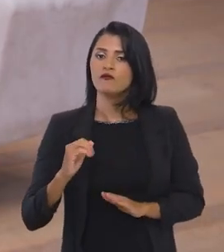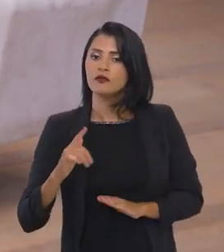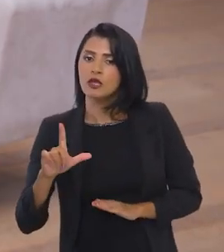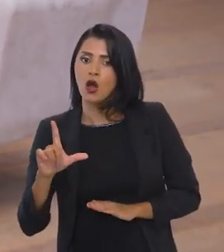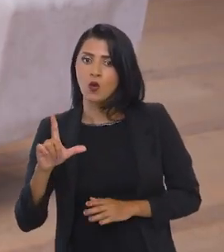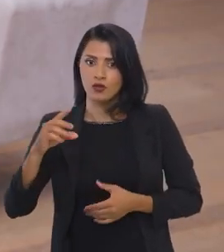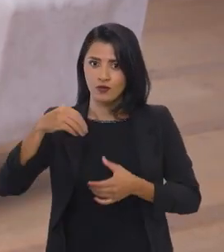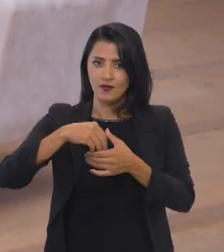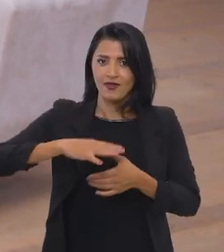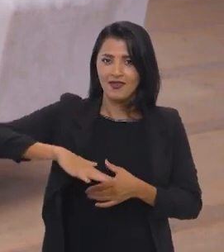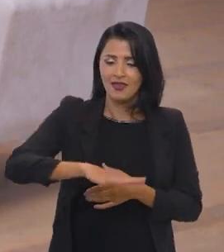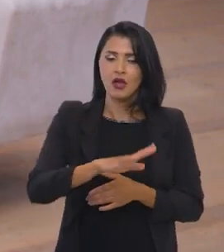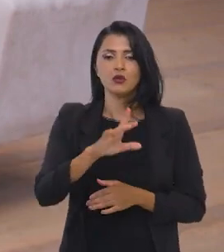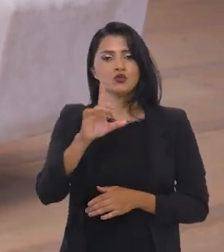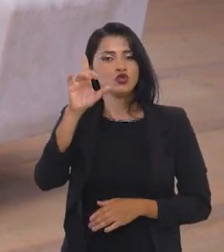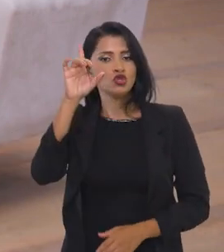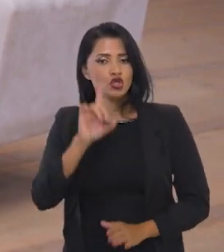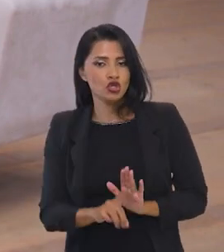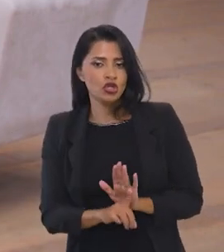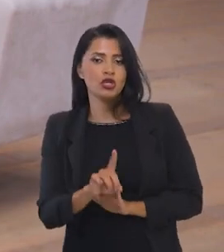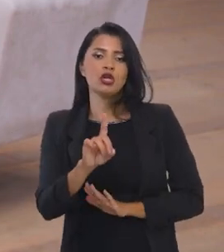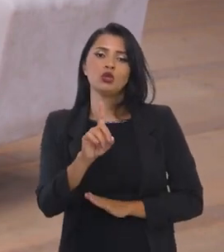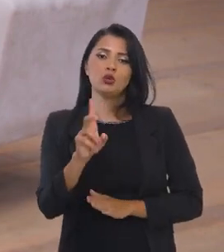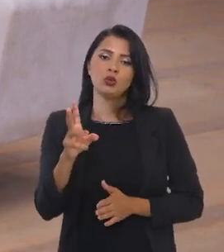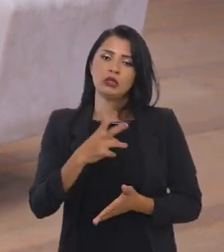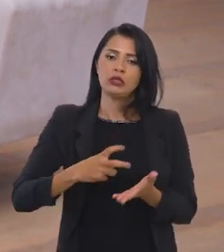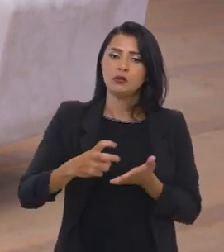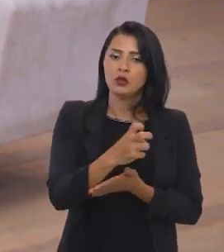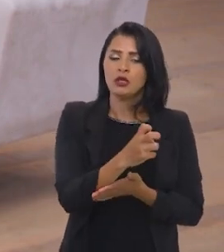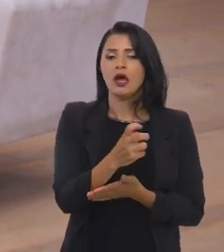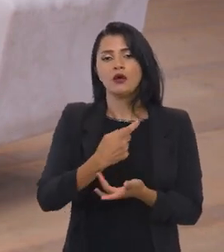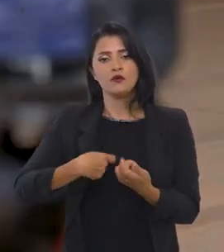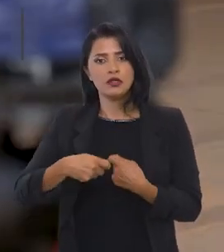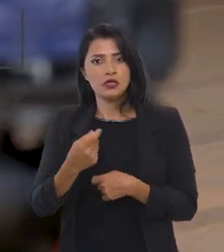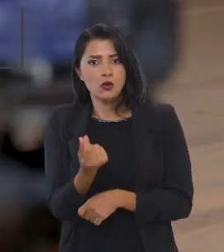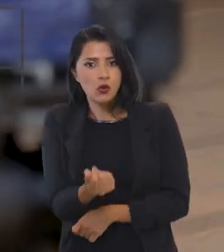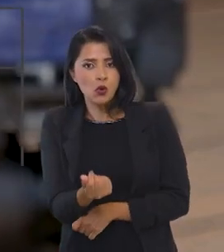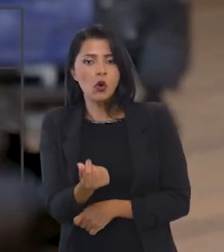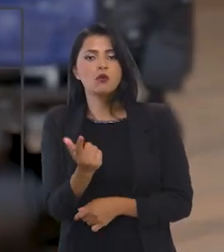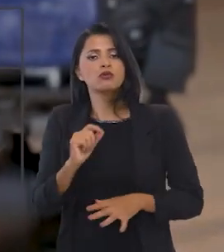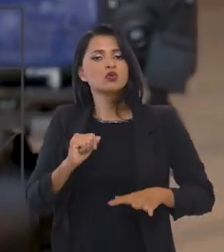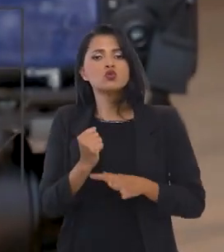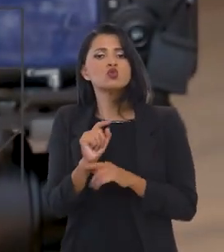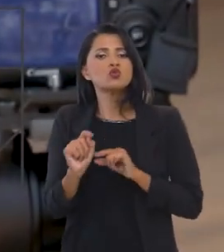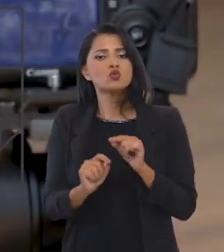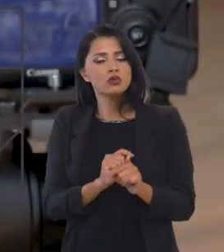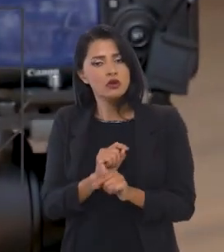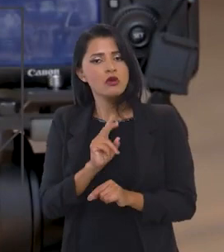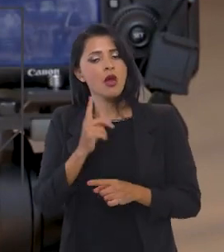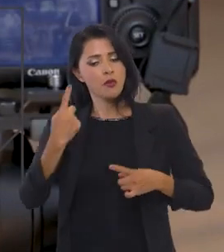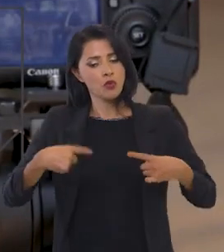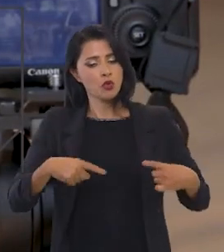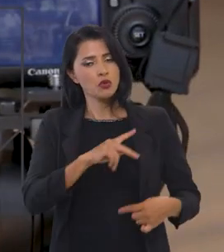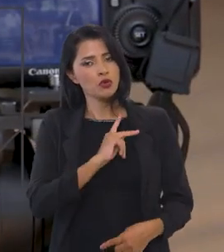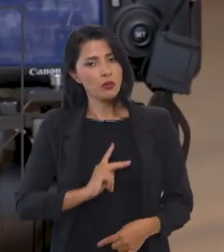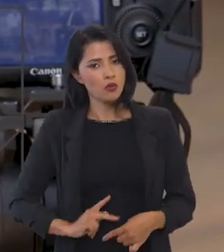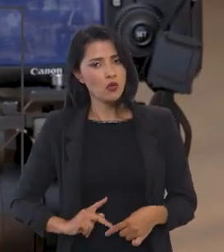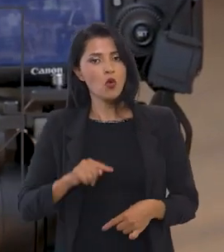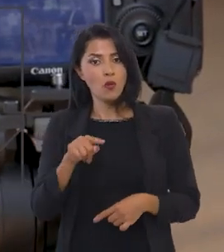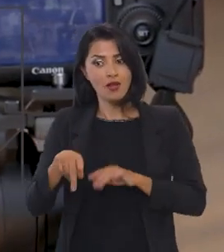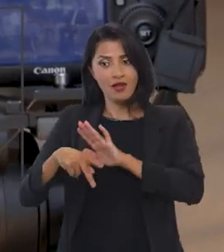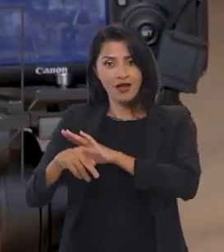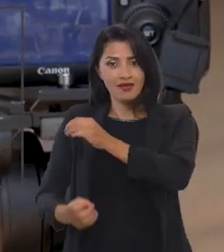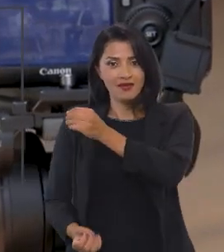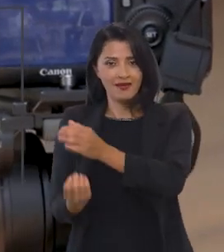Então, dentro do direito tributário, dentro do direito financeiro, dentro do direito econômico, garantindo as políticas